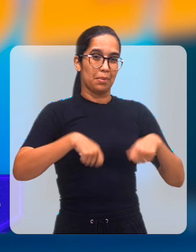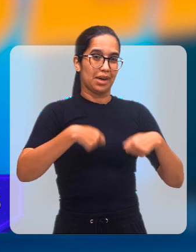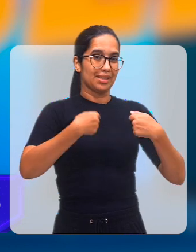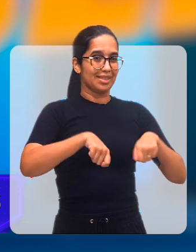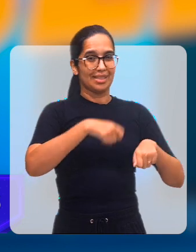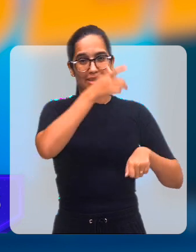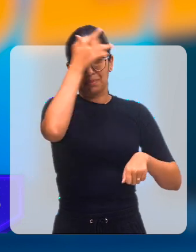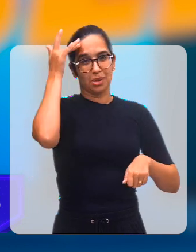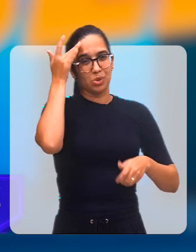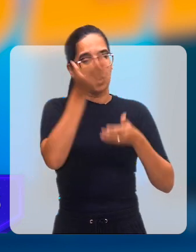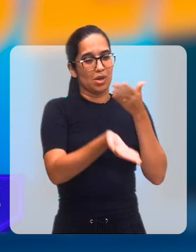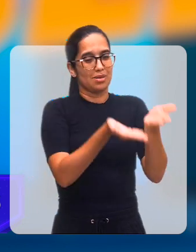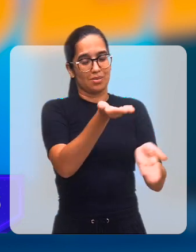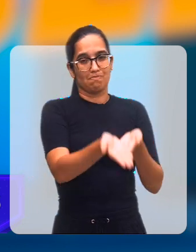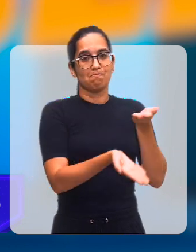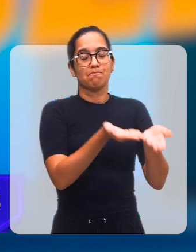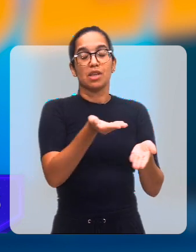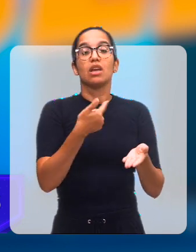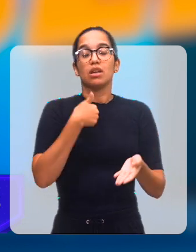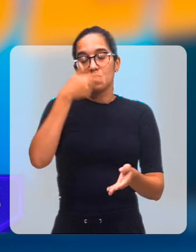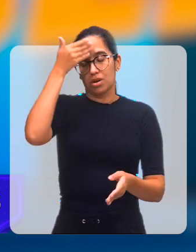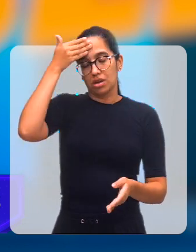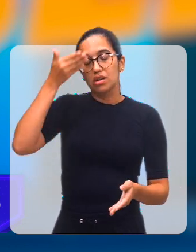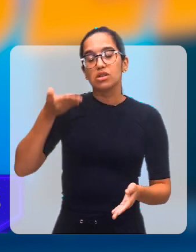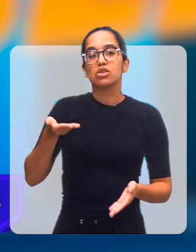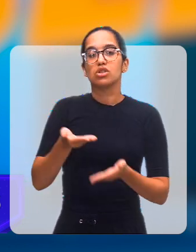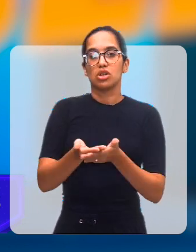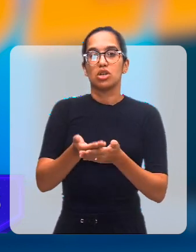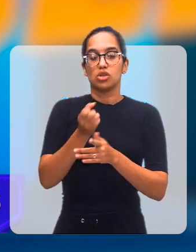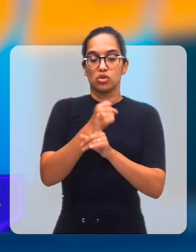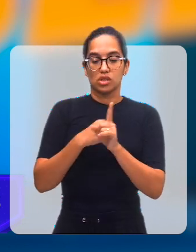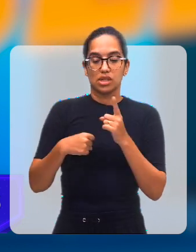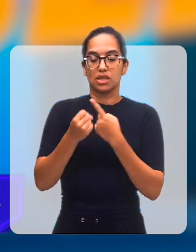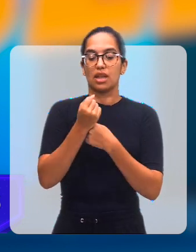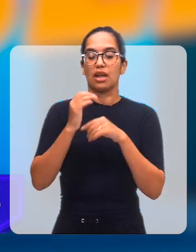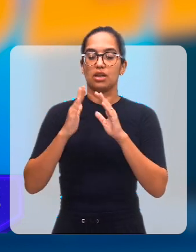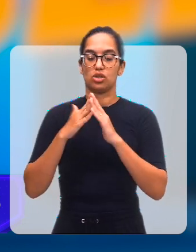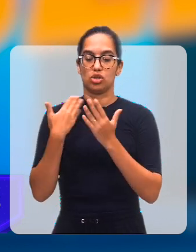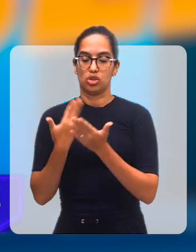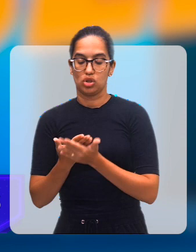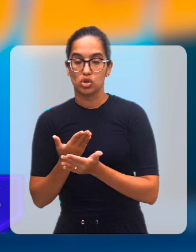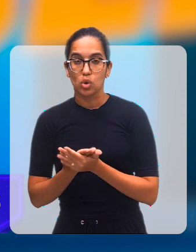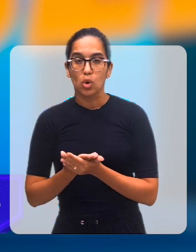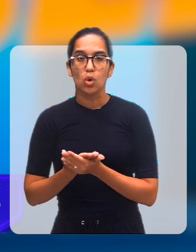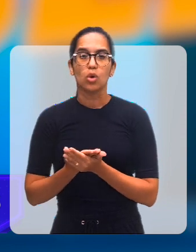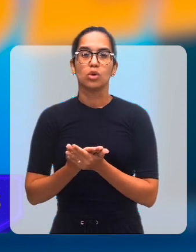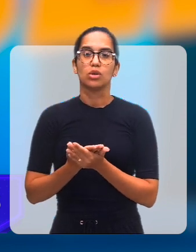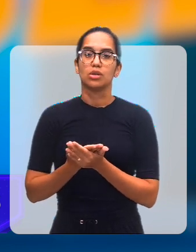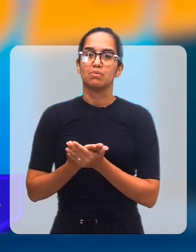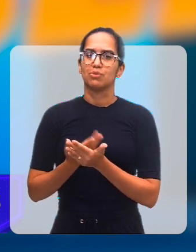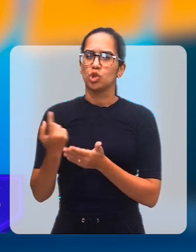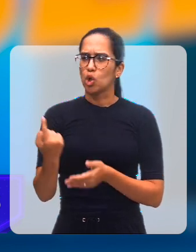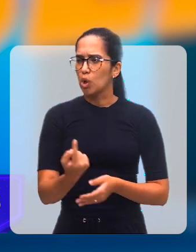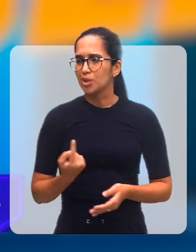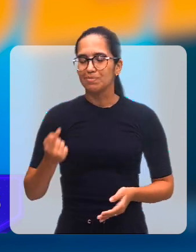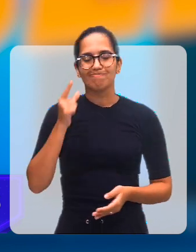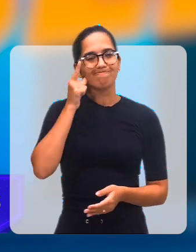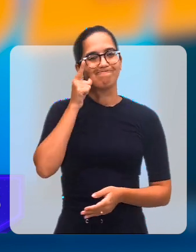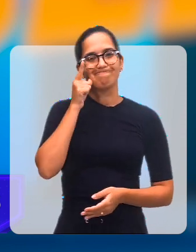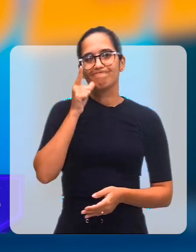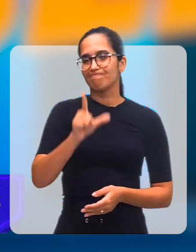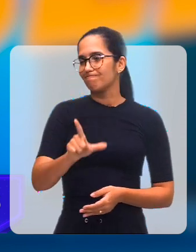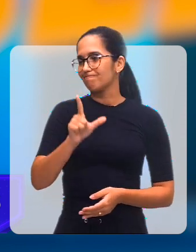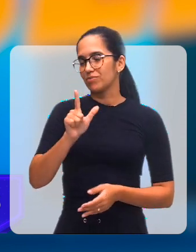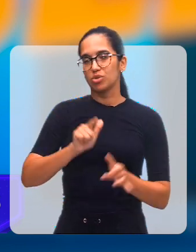e, de fato, eu acredito que a sociedade, que as escolas, não conseguiriam fazer